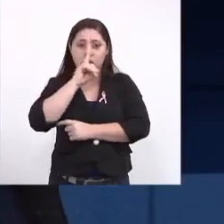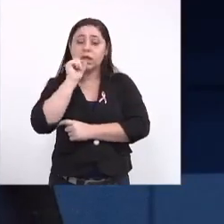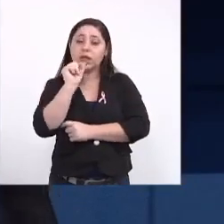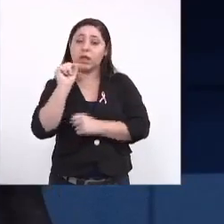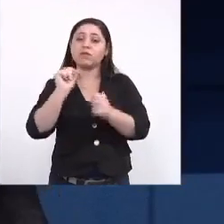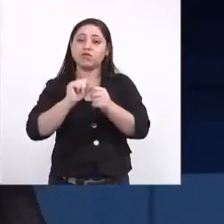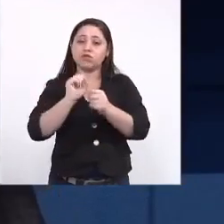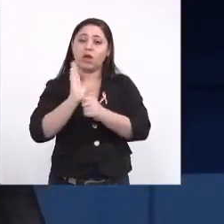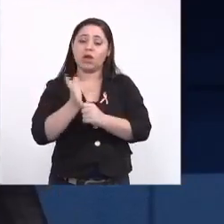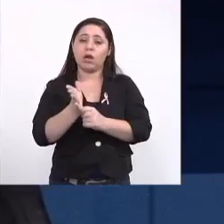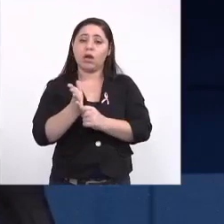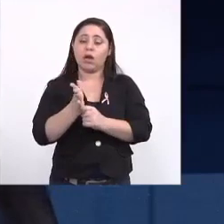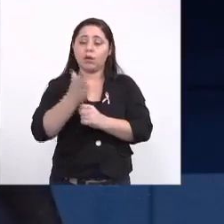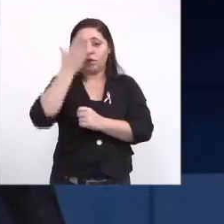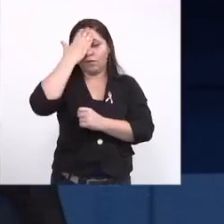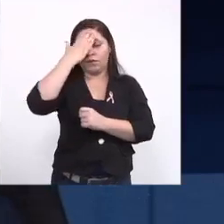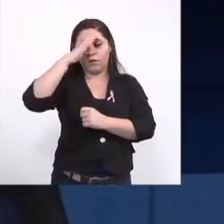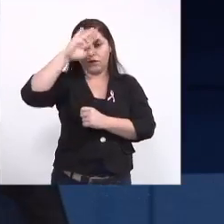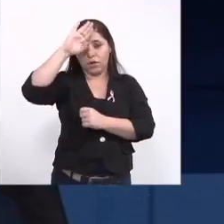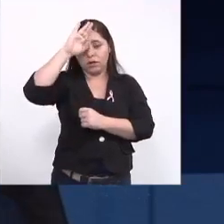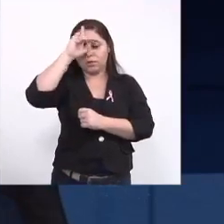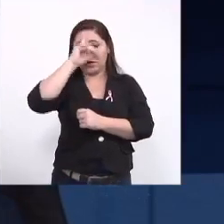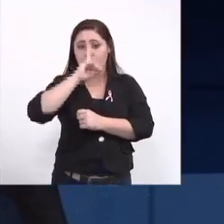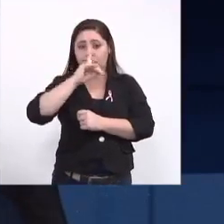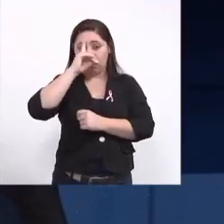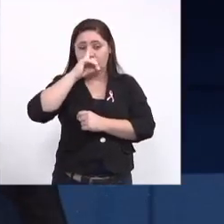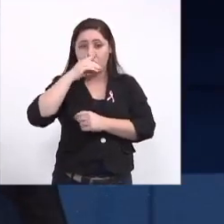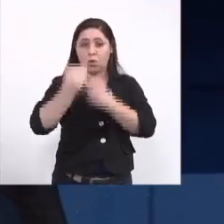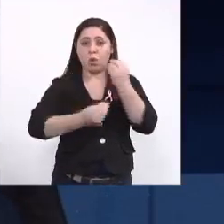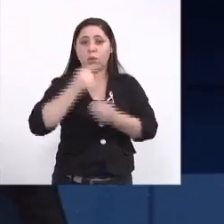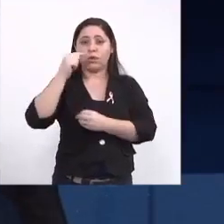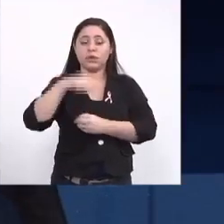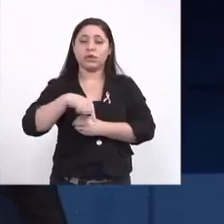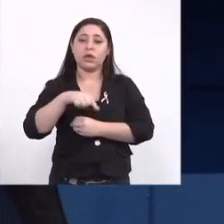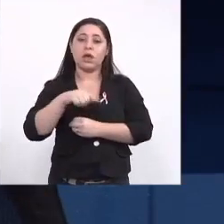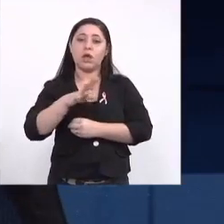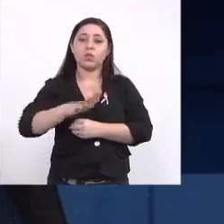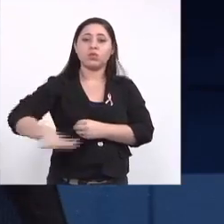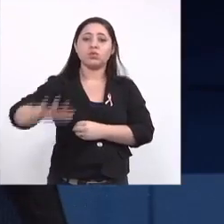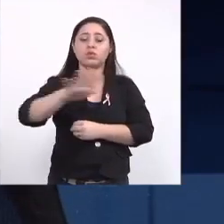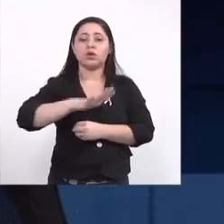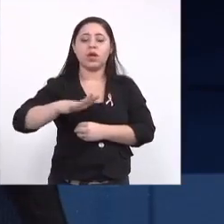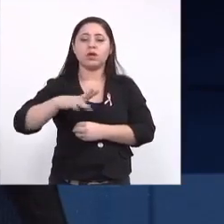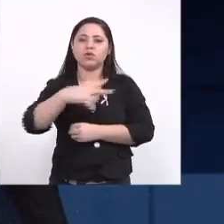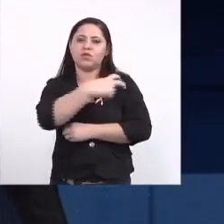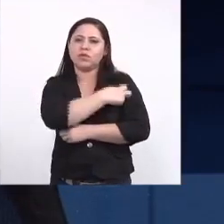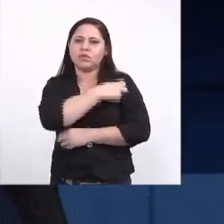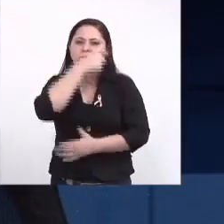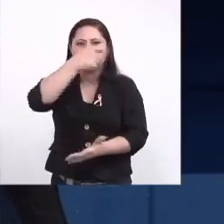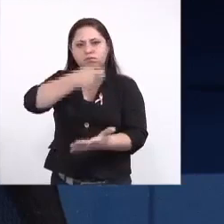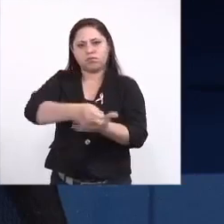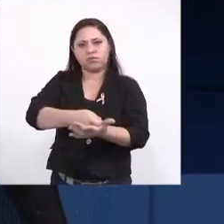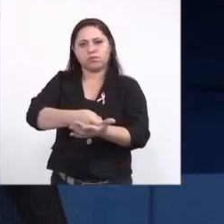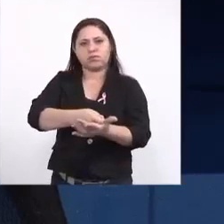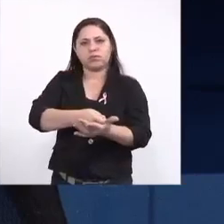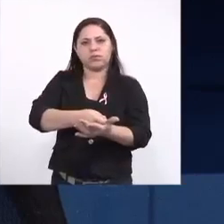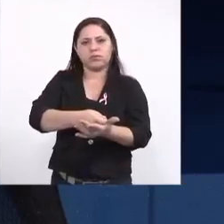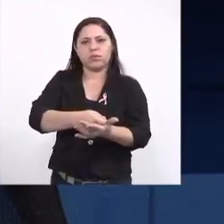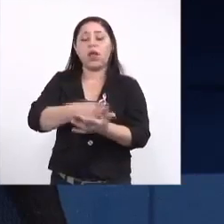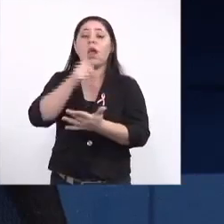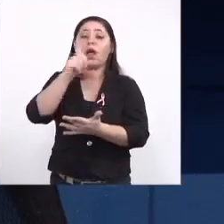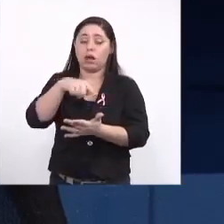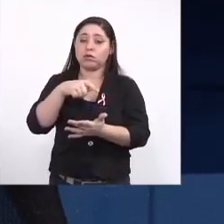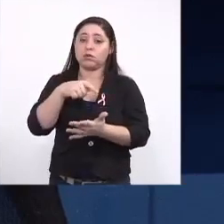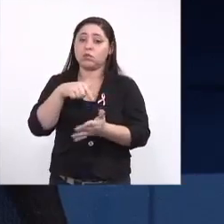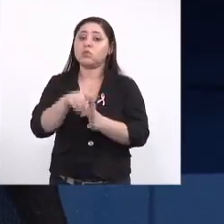quem foi vacinado para a febre amarela e como aqui é a região de vacinação obrigatória, obrigatória não é